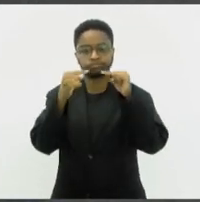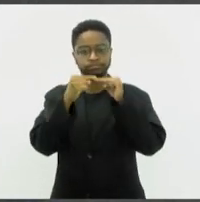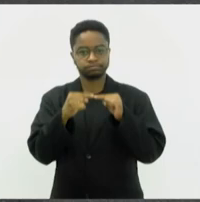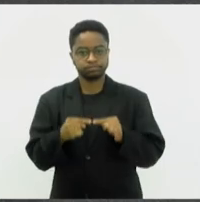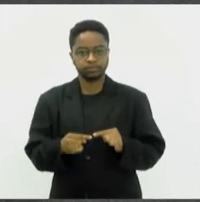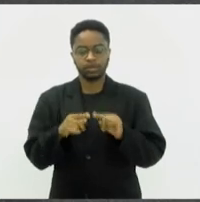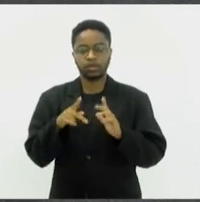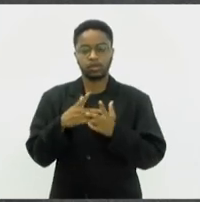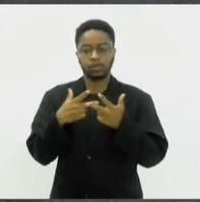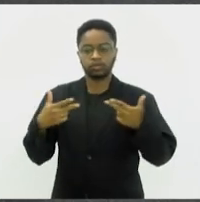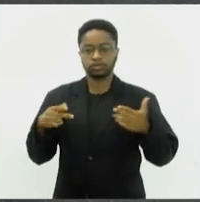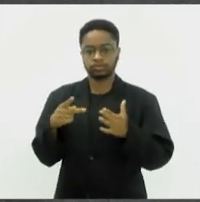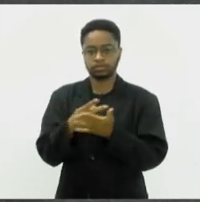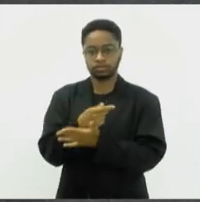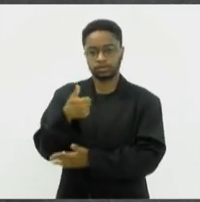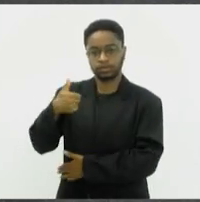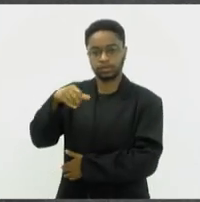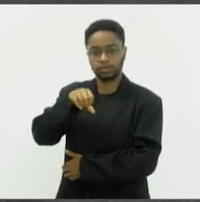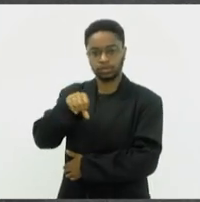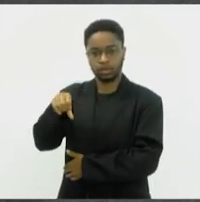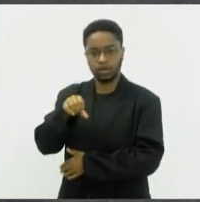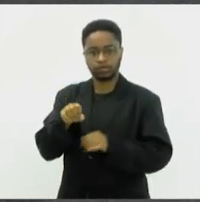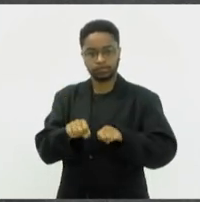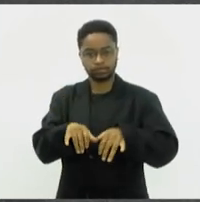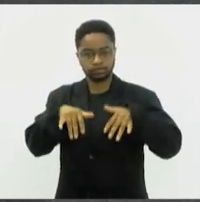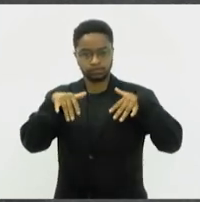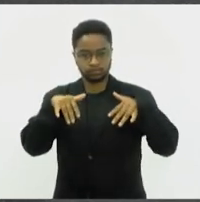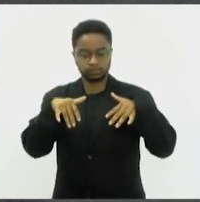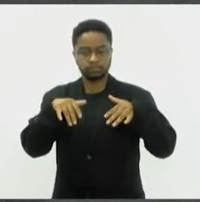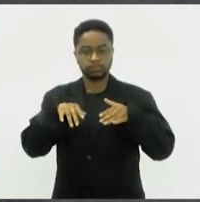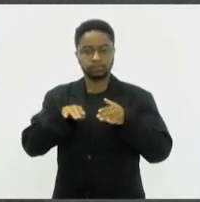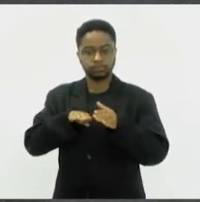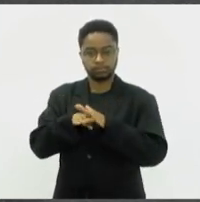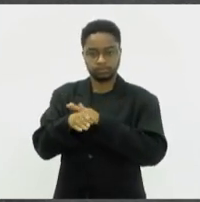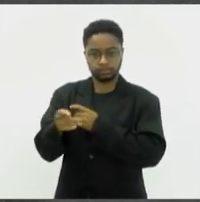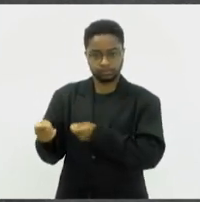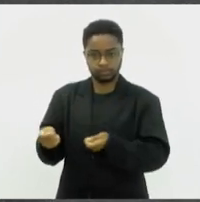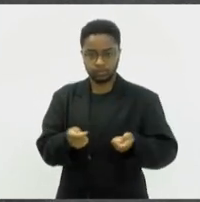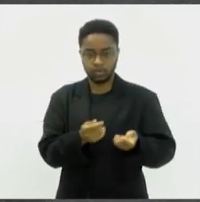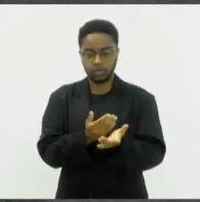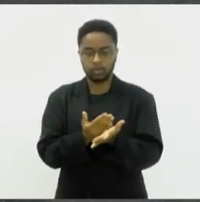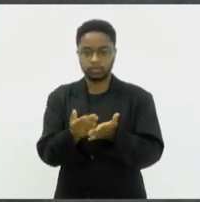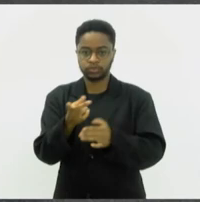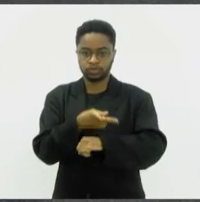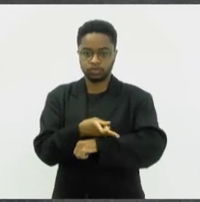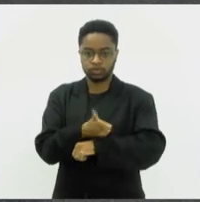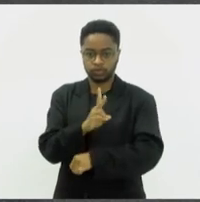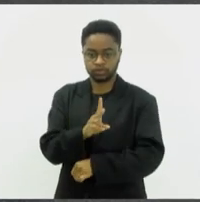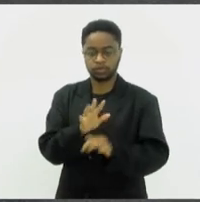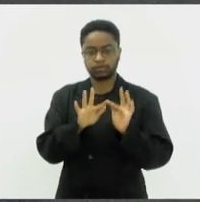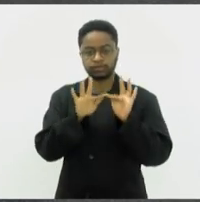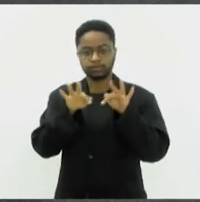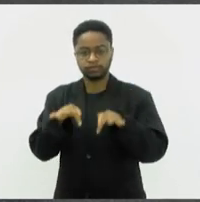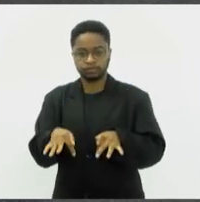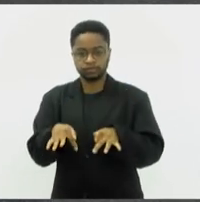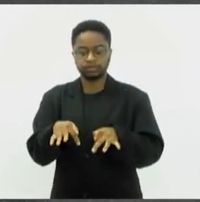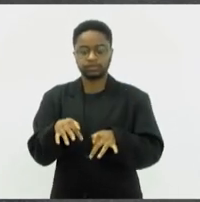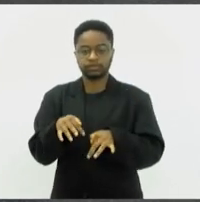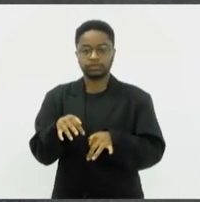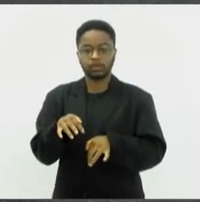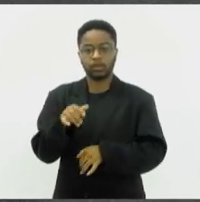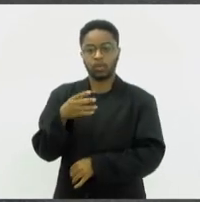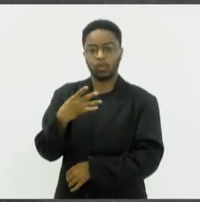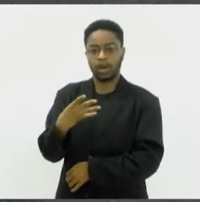ocorrido na 19ª sessão ordinária, que, iniciada às 14 horas, foi encerrada às 16